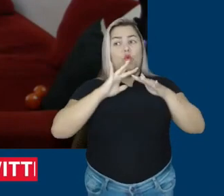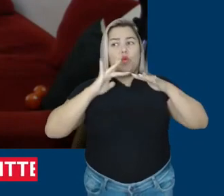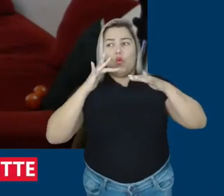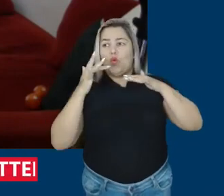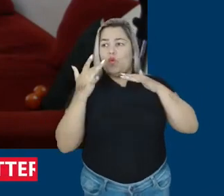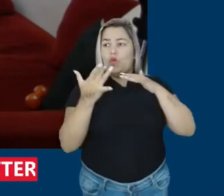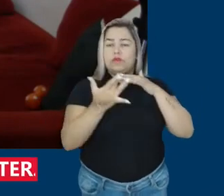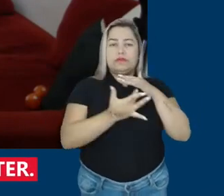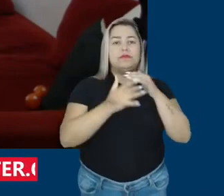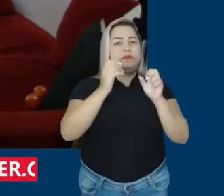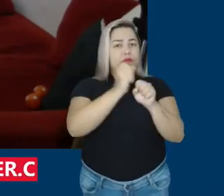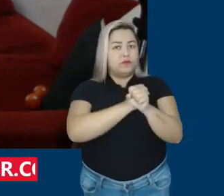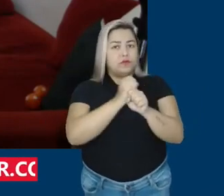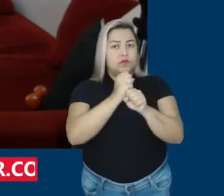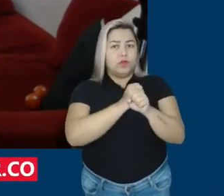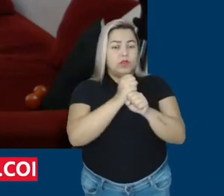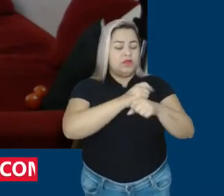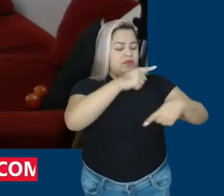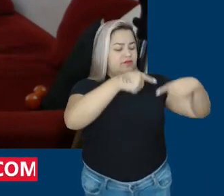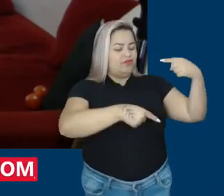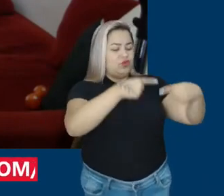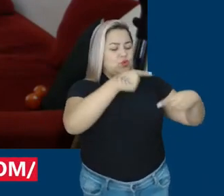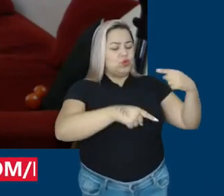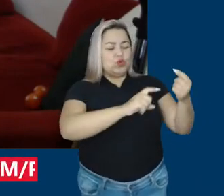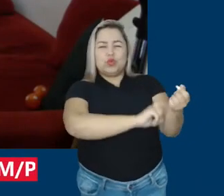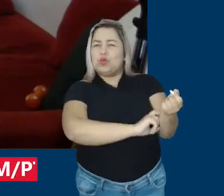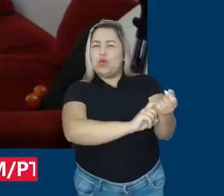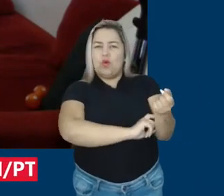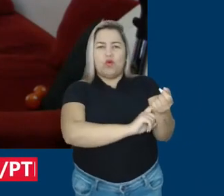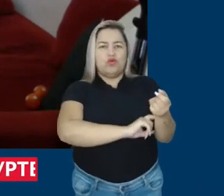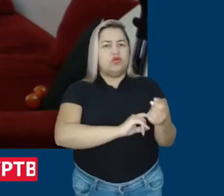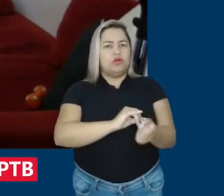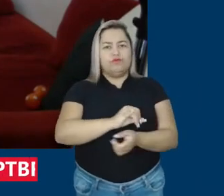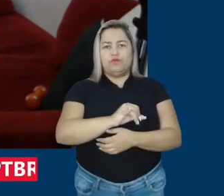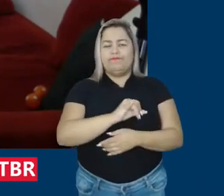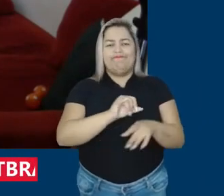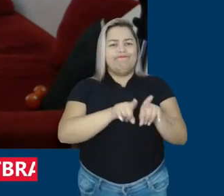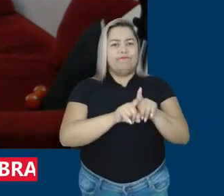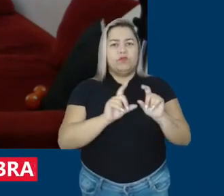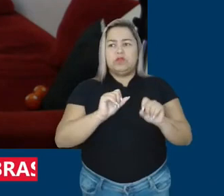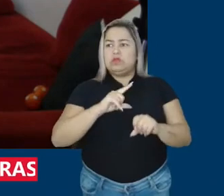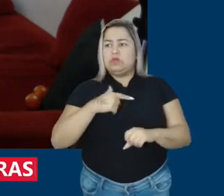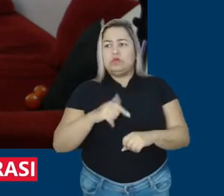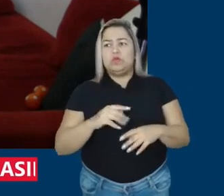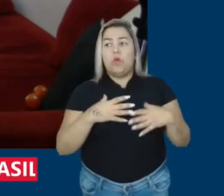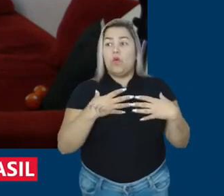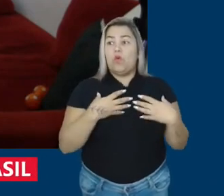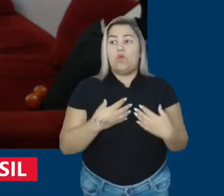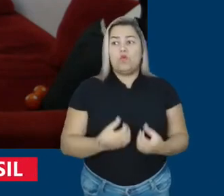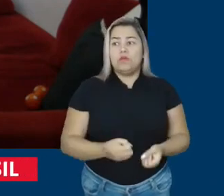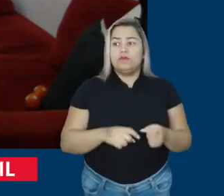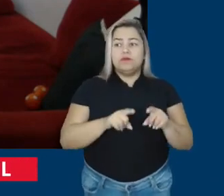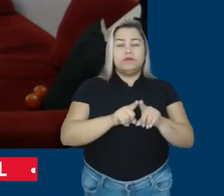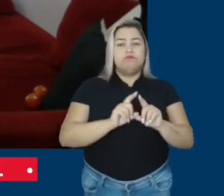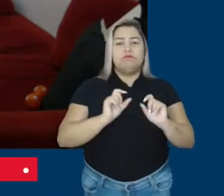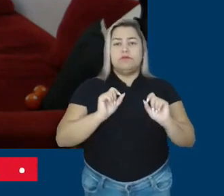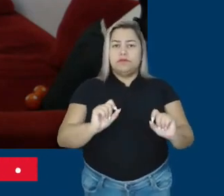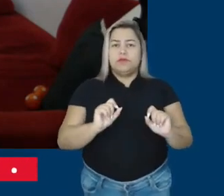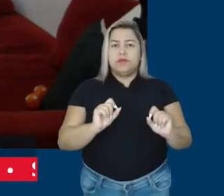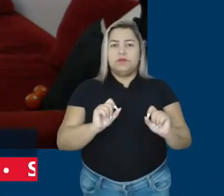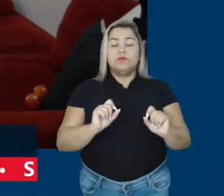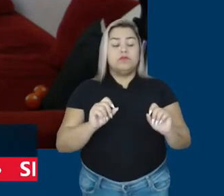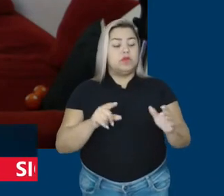nesses últimos anos, desses discursos de ódio e de intolerância. Isso foi claramente identificado aí a partir desse